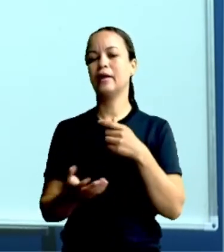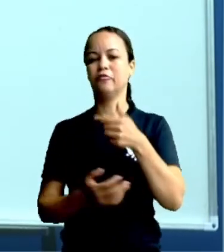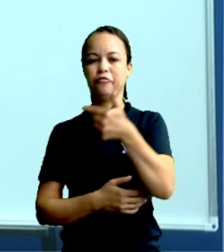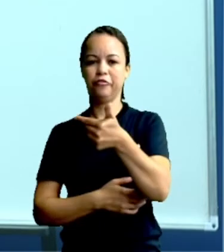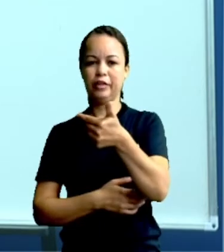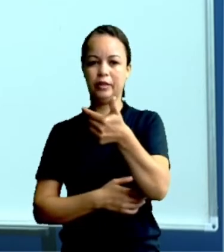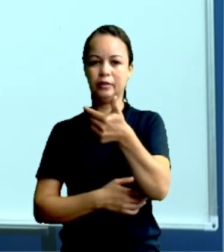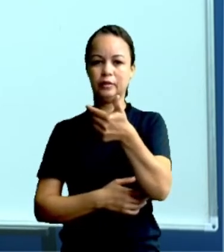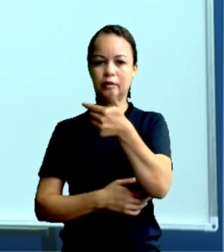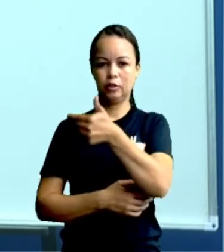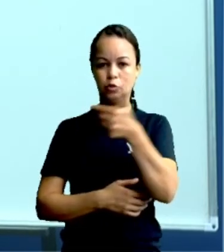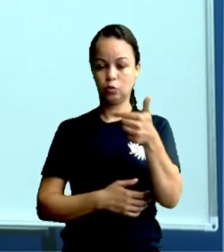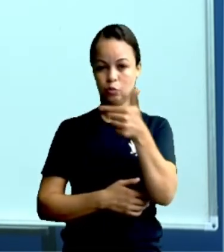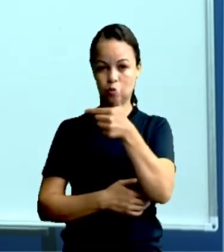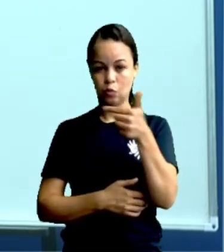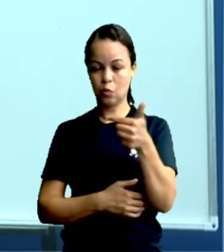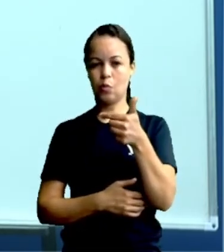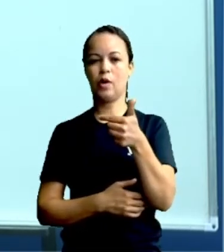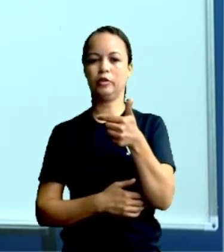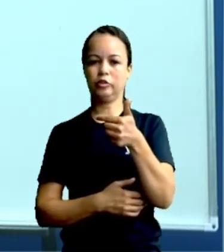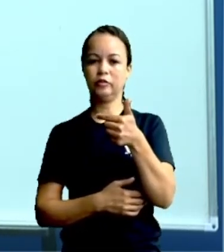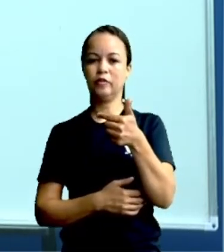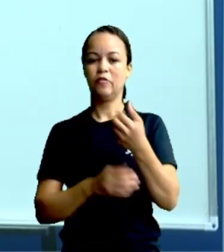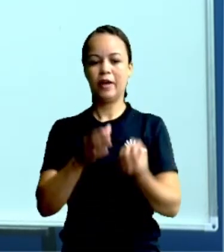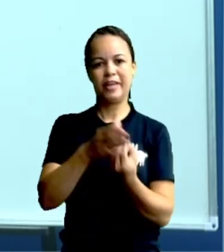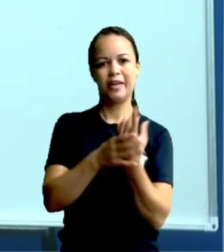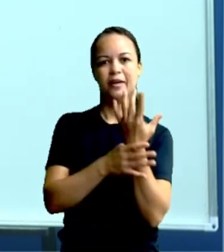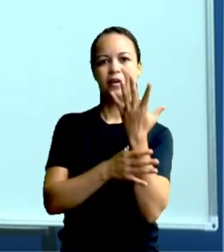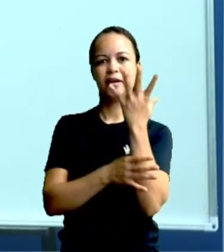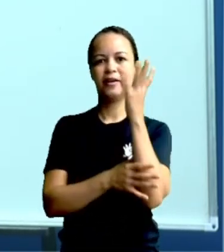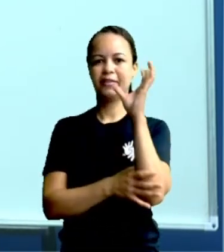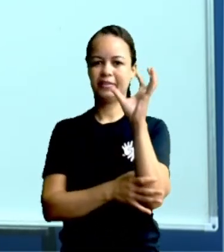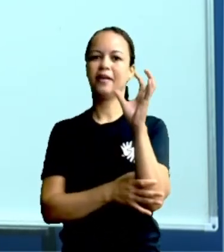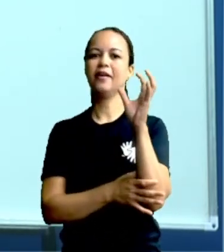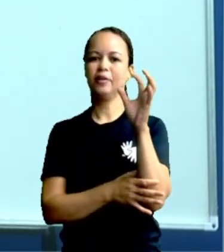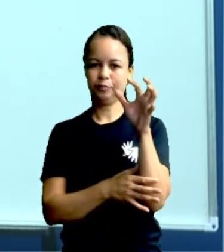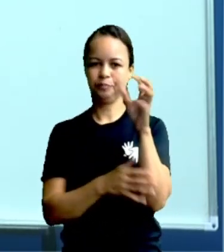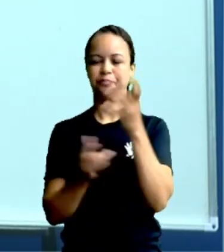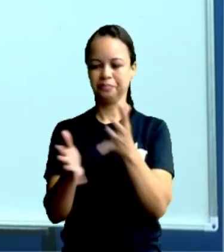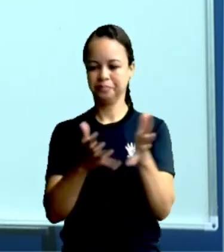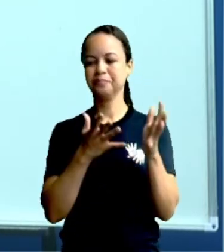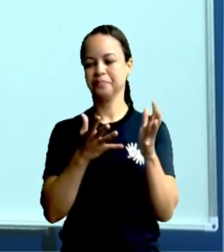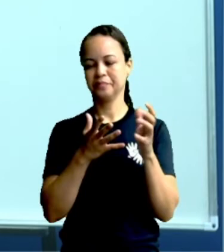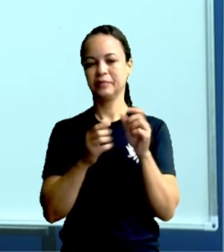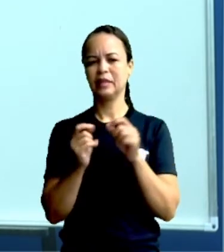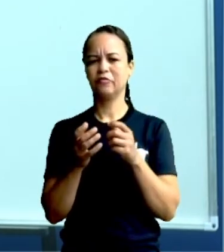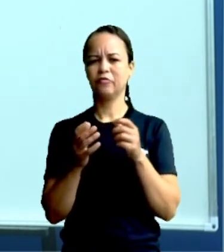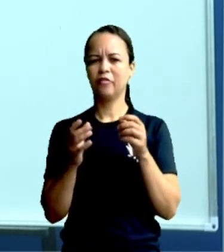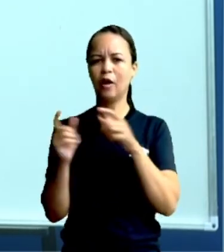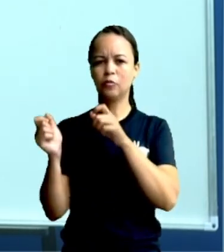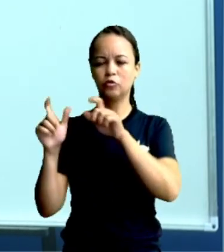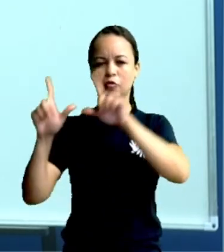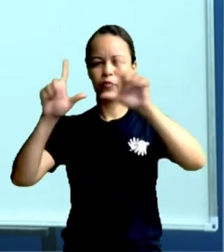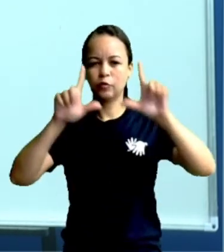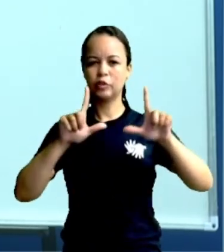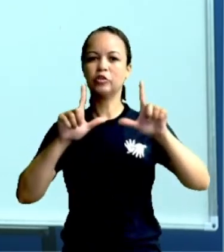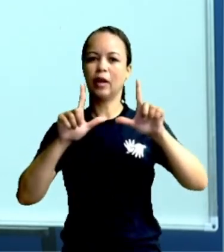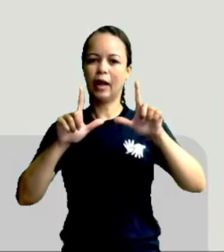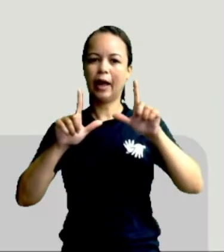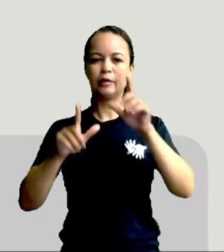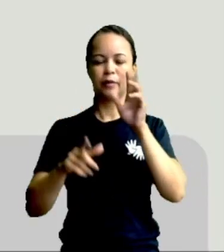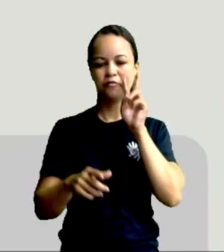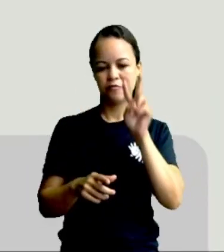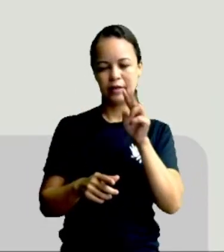vivas que cresceram aí. Bem, vamos corrigir comigo lá no slide para saber se a gente acertou.